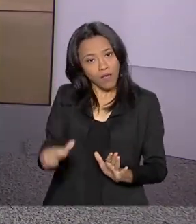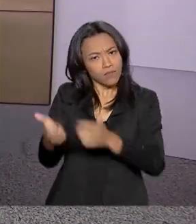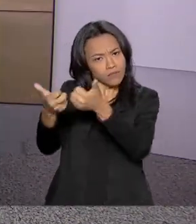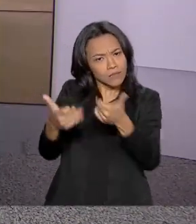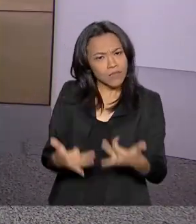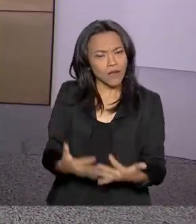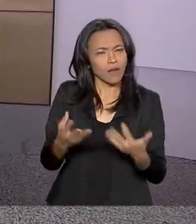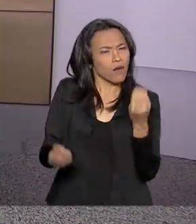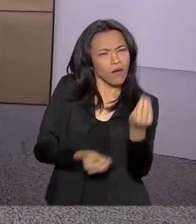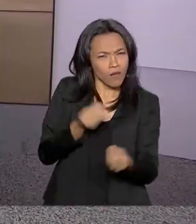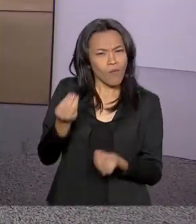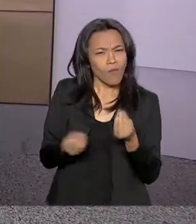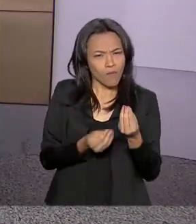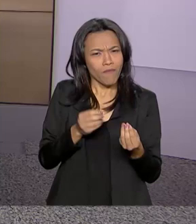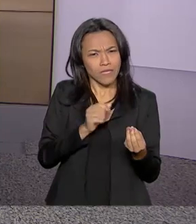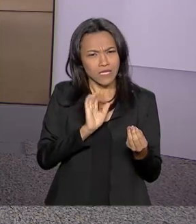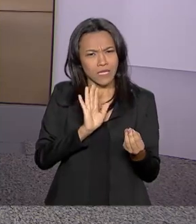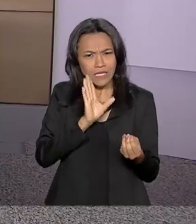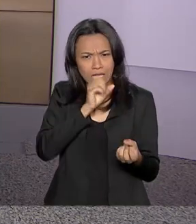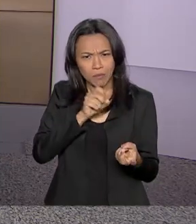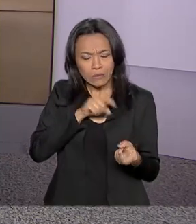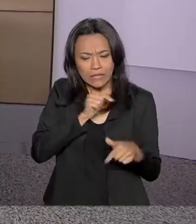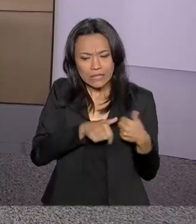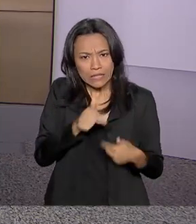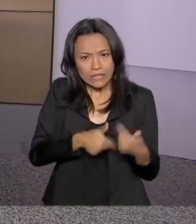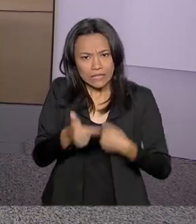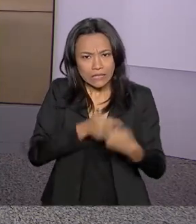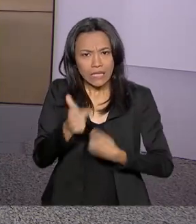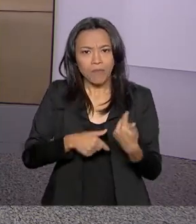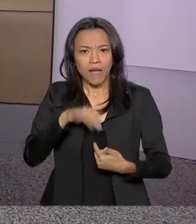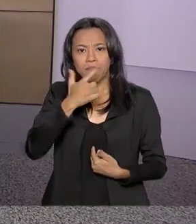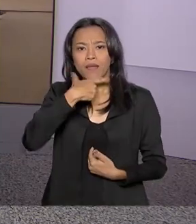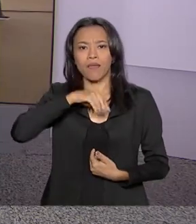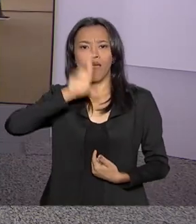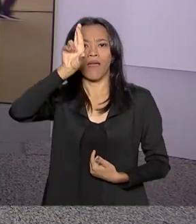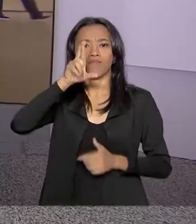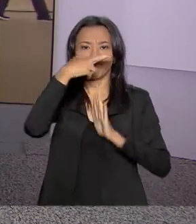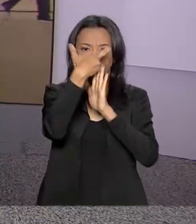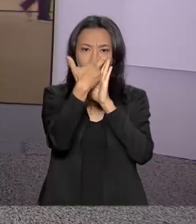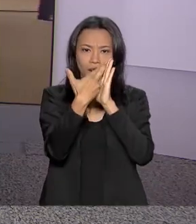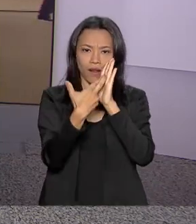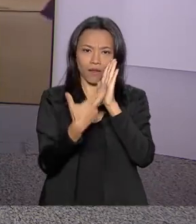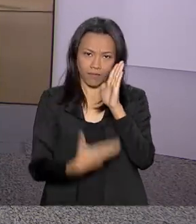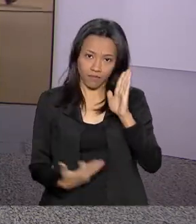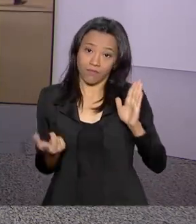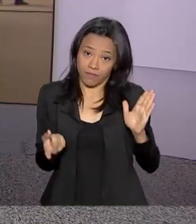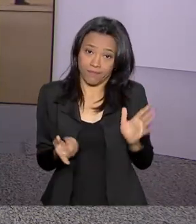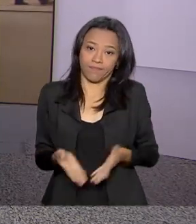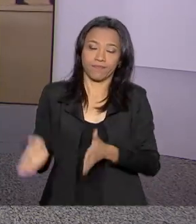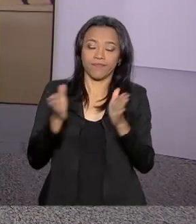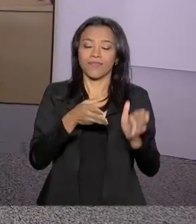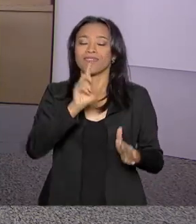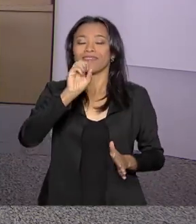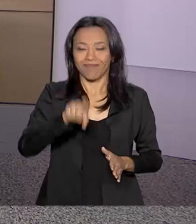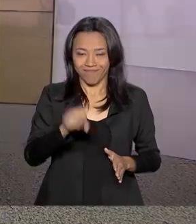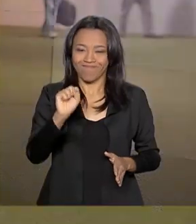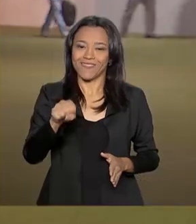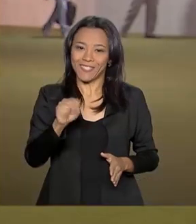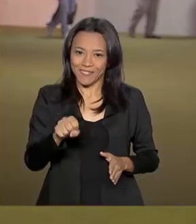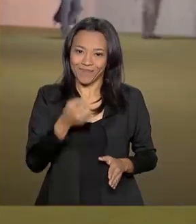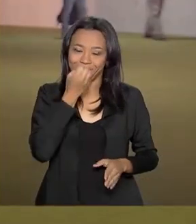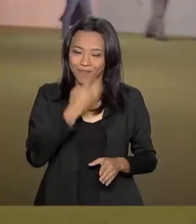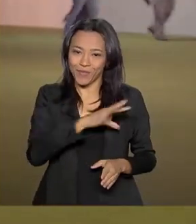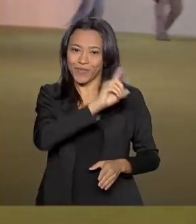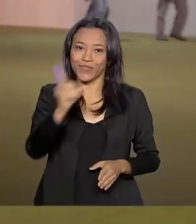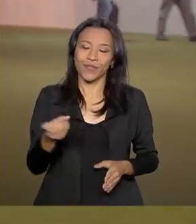Selma, com certeza vai ser um final de semana de muito trabalho para o relator, não é isso? Bom dia para você. Carla, bom dia a você e a todos. É isso mesmo.